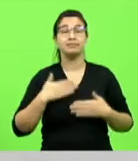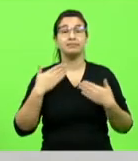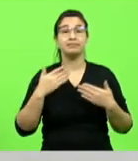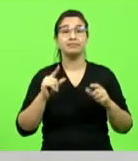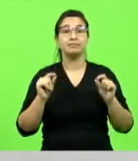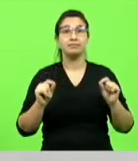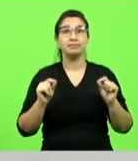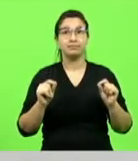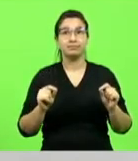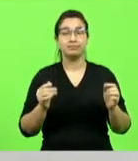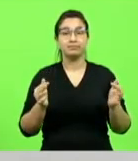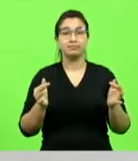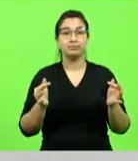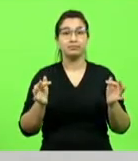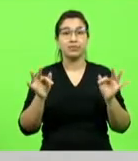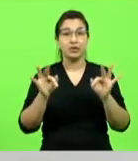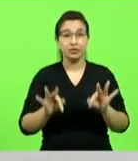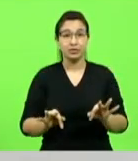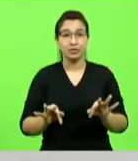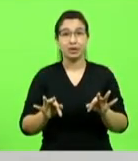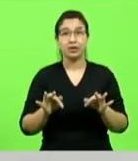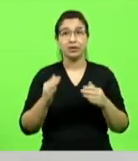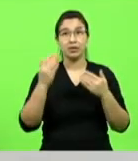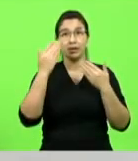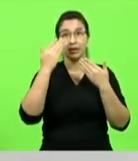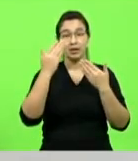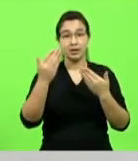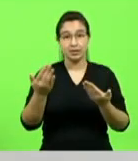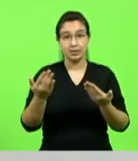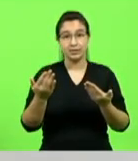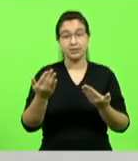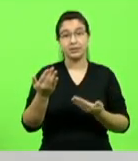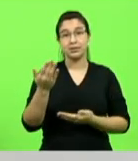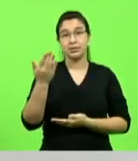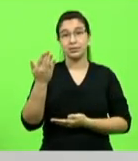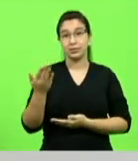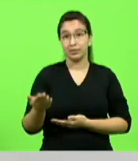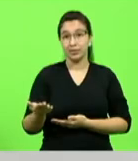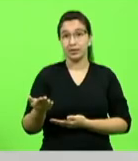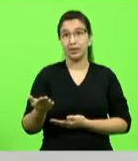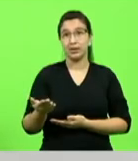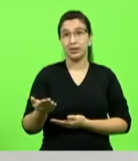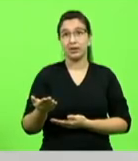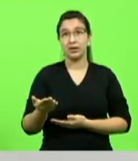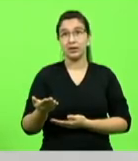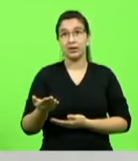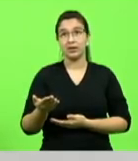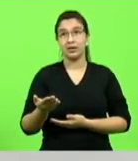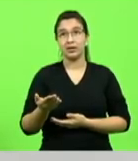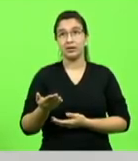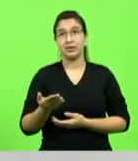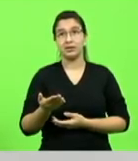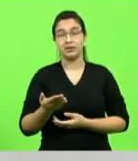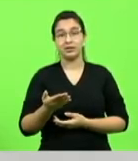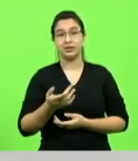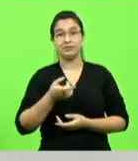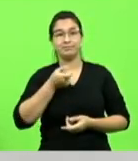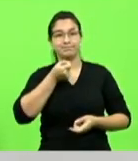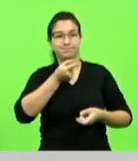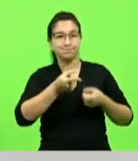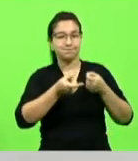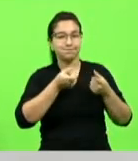é que ao final agradeceram por ele ter nos ofendido ofendido a minha inteligência ofendido a sua inteligência